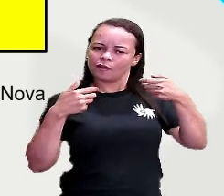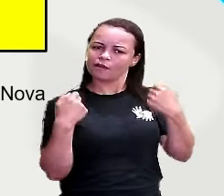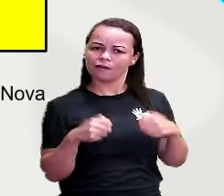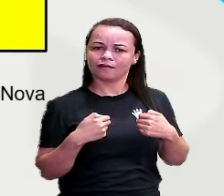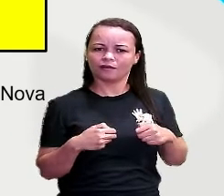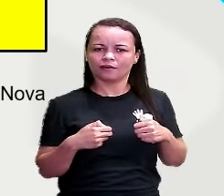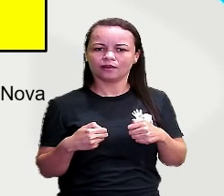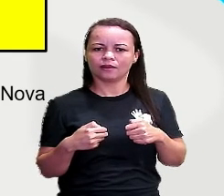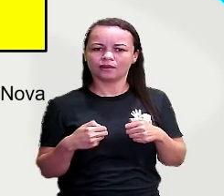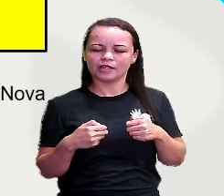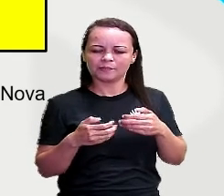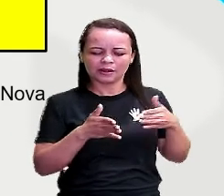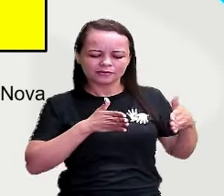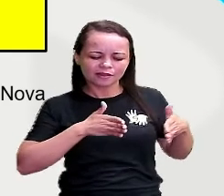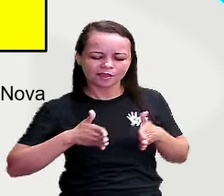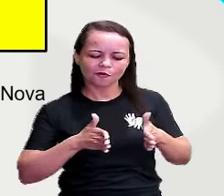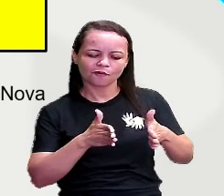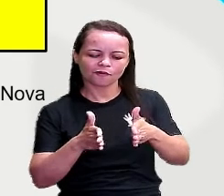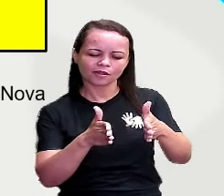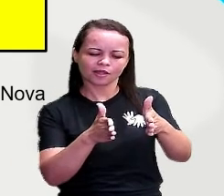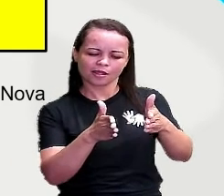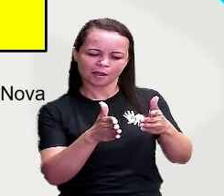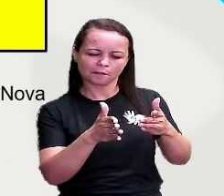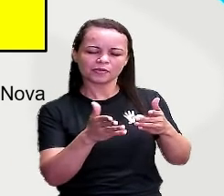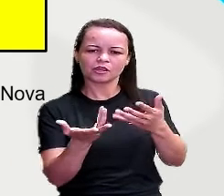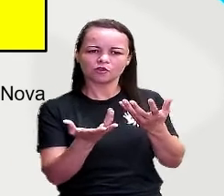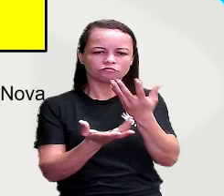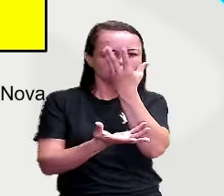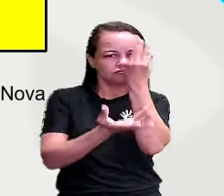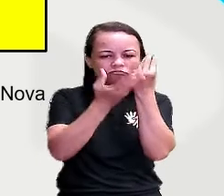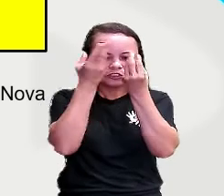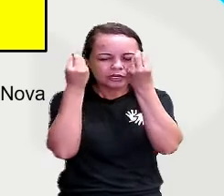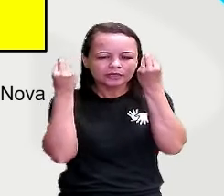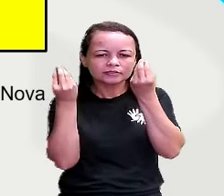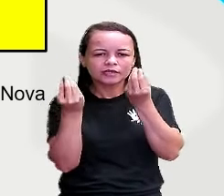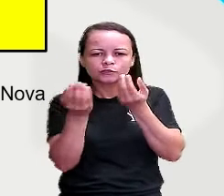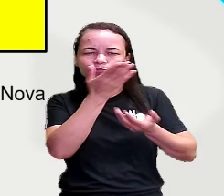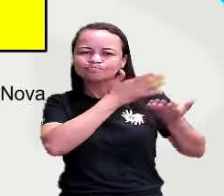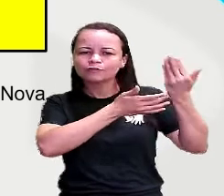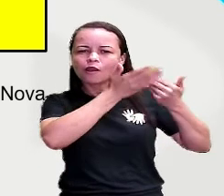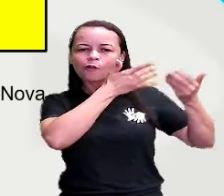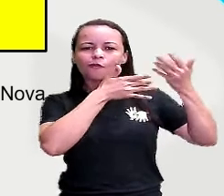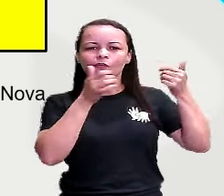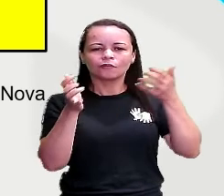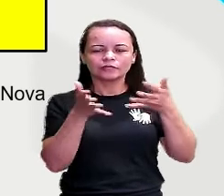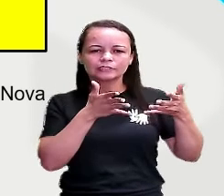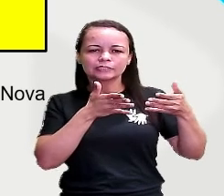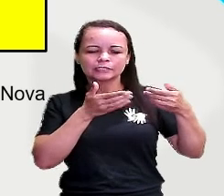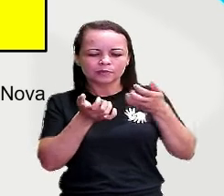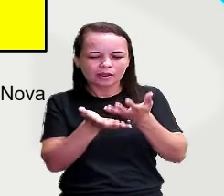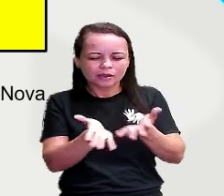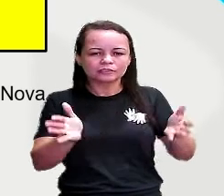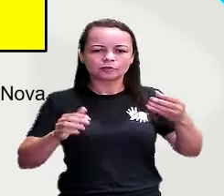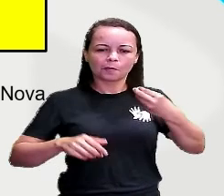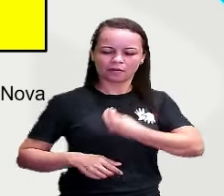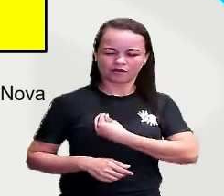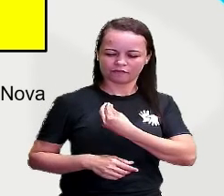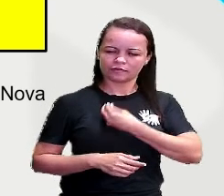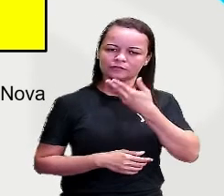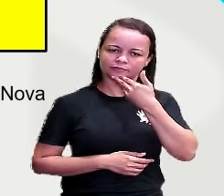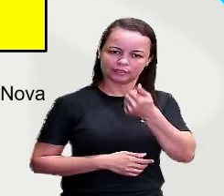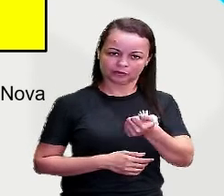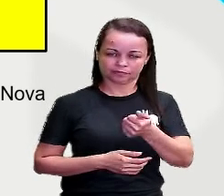E pra seguir o meu caminho, venho apagando o meu pior. Procurar saída pra essa vida ser melhor. Anoiteceu,